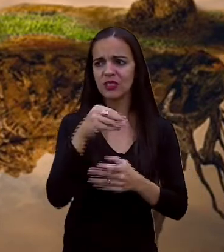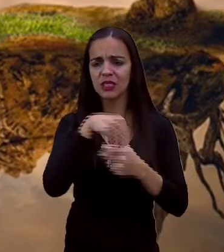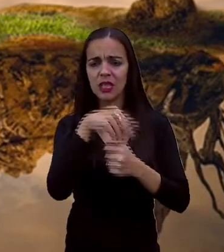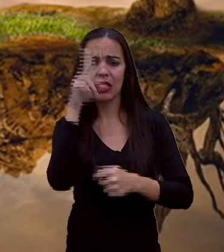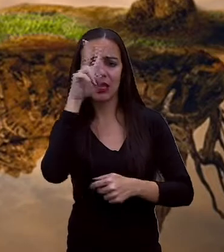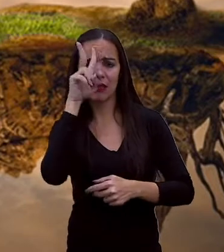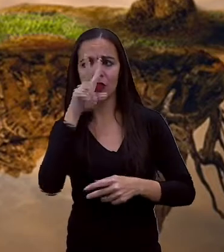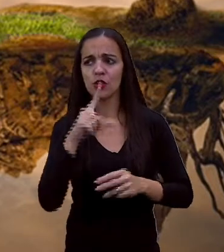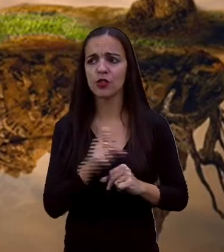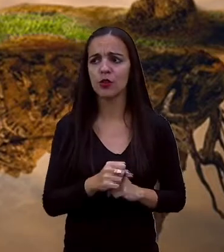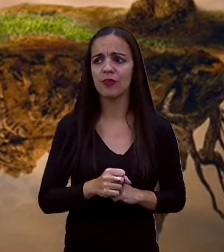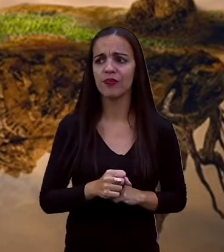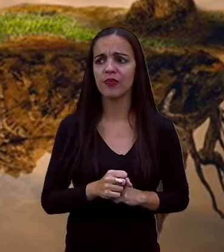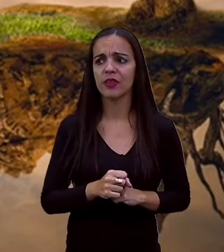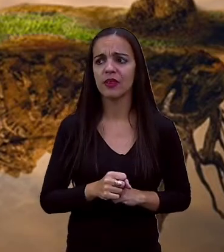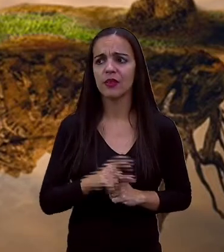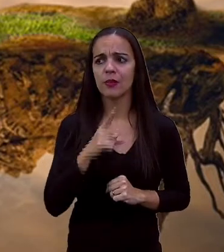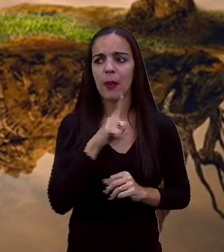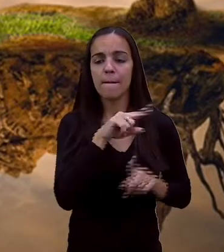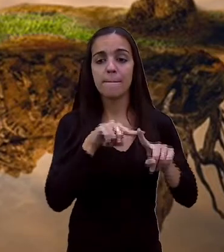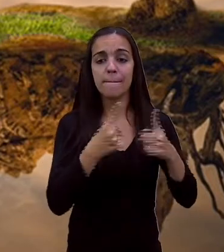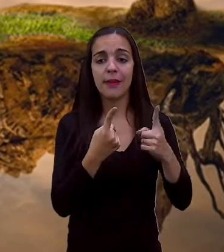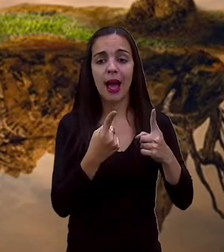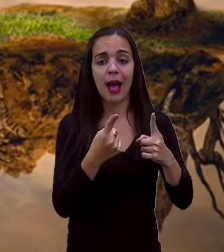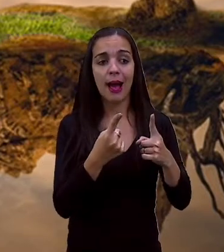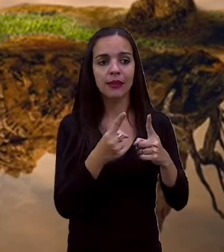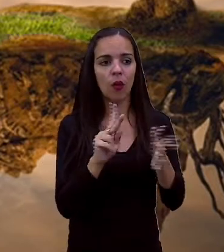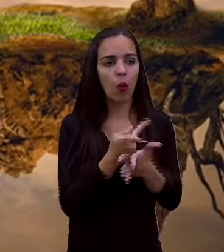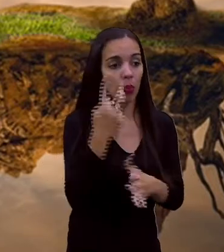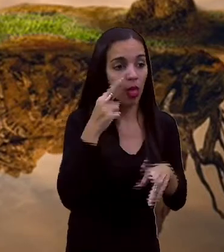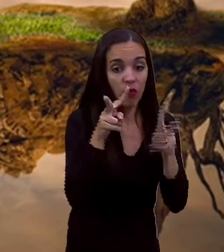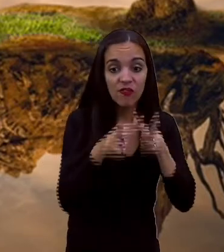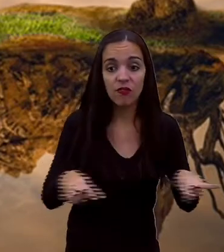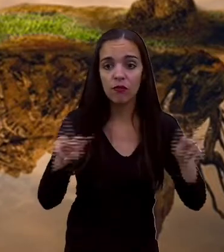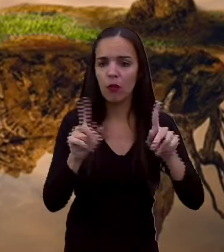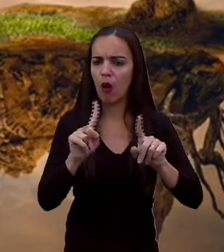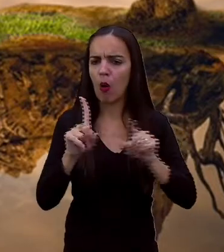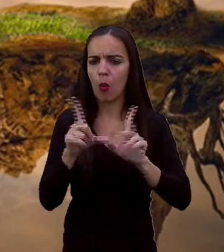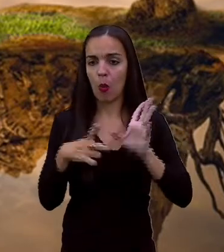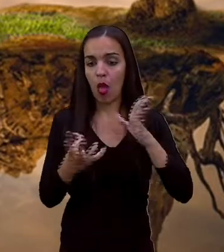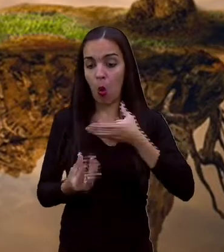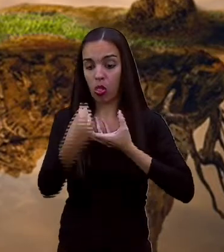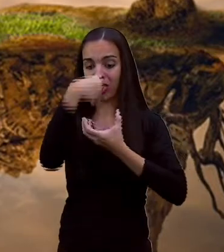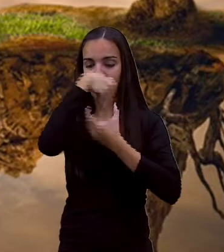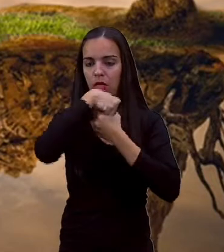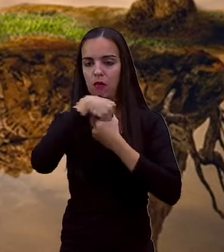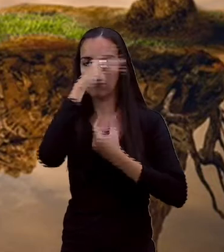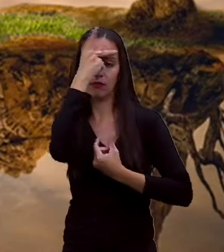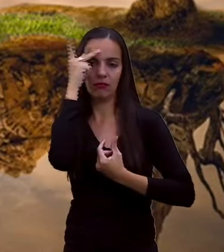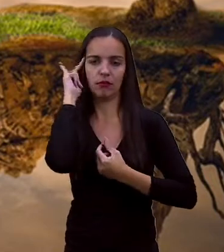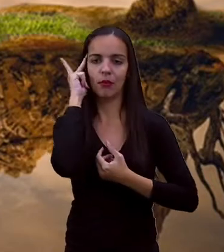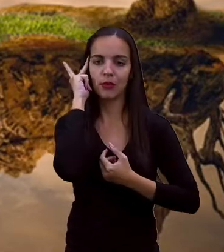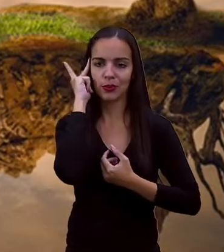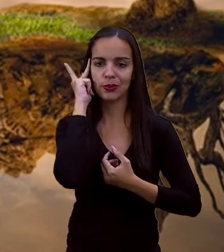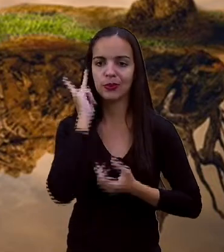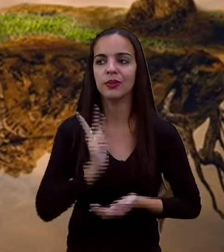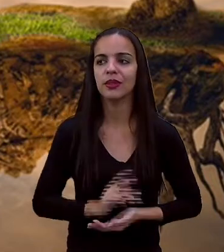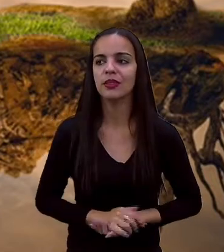acontecem na história, mas ele está na vida interior dos seres ou das pessoas que estão envolvidas naquela história.